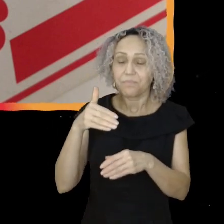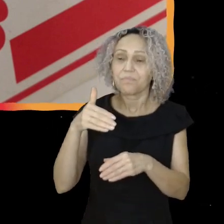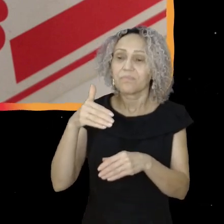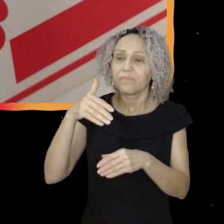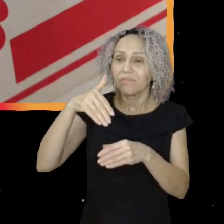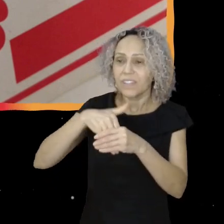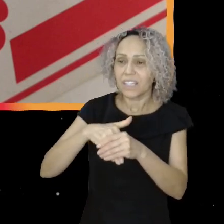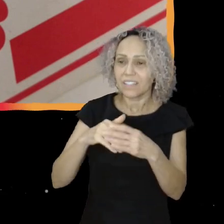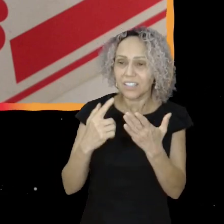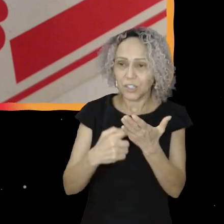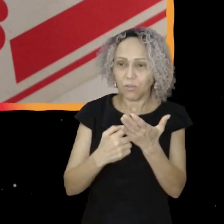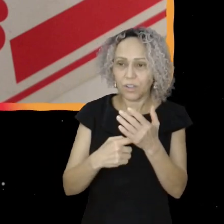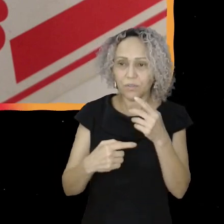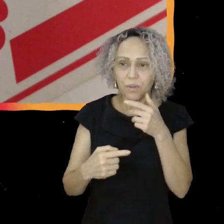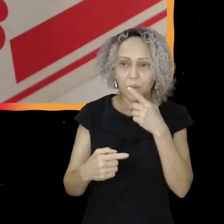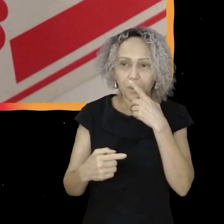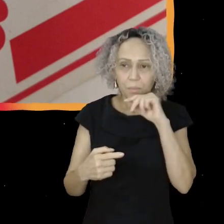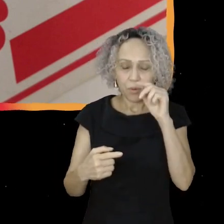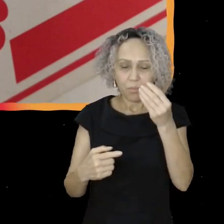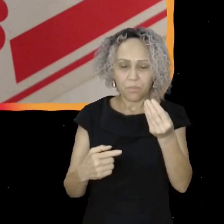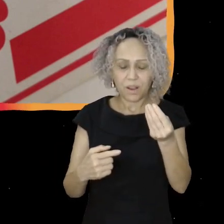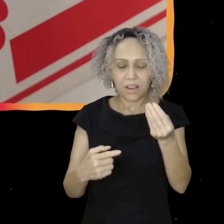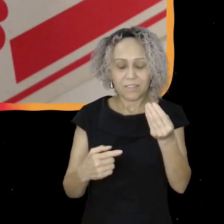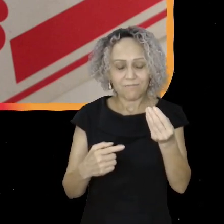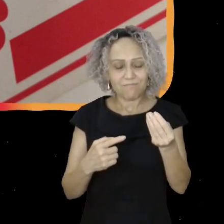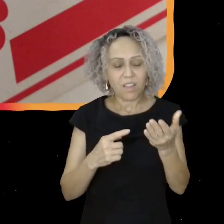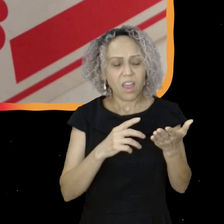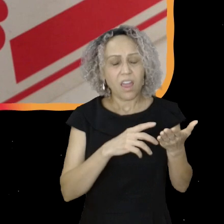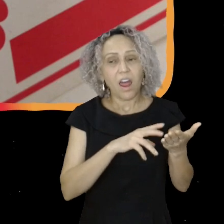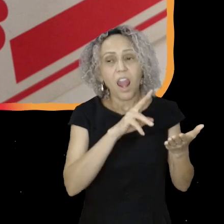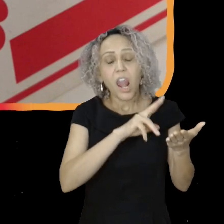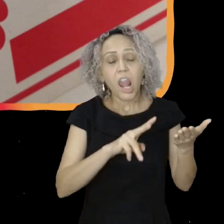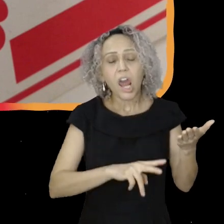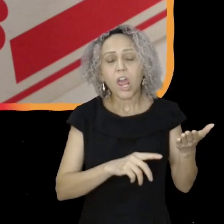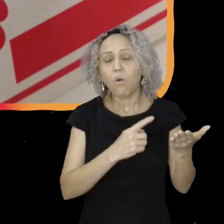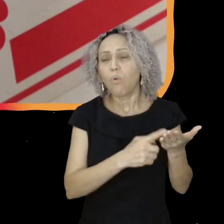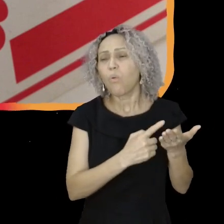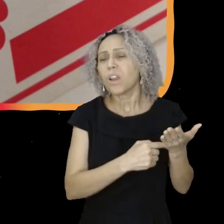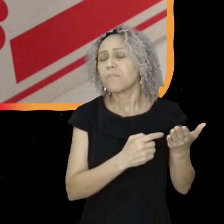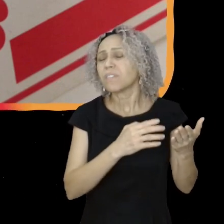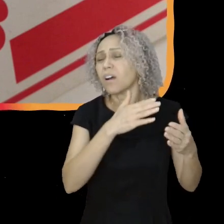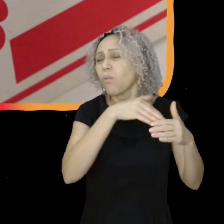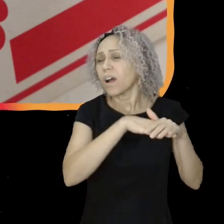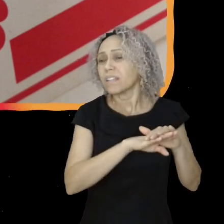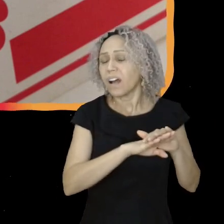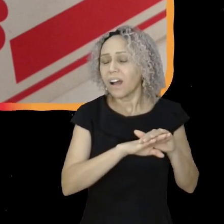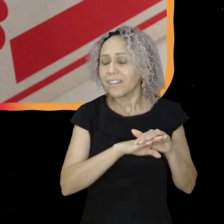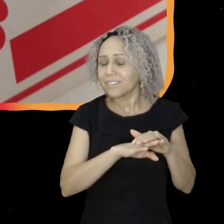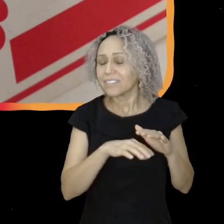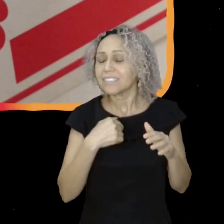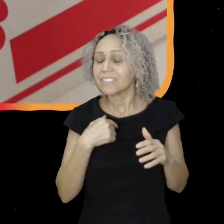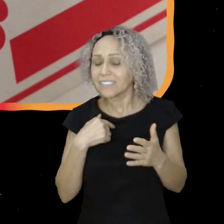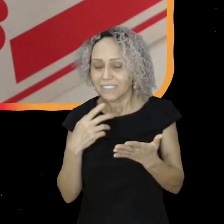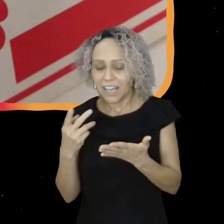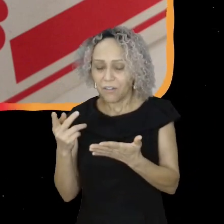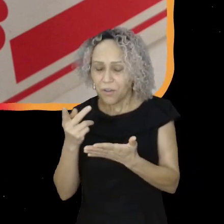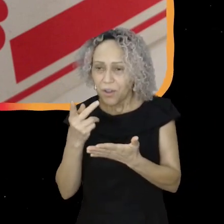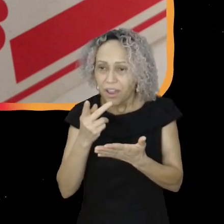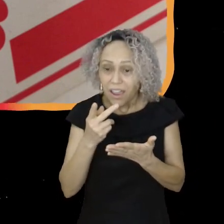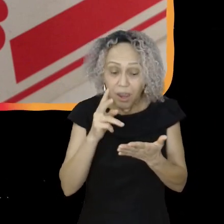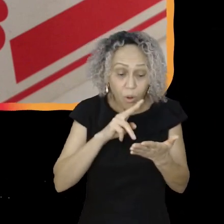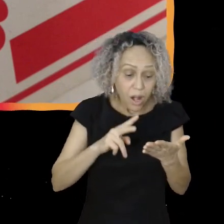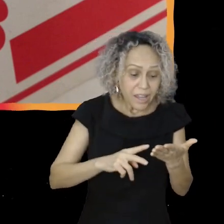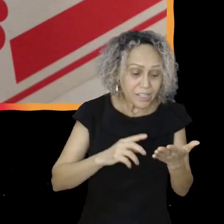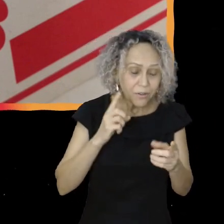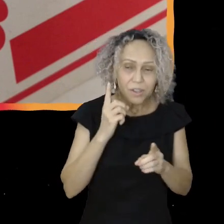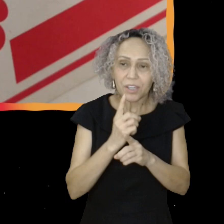do meu pai, que ele leu há muitos anos atrás e estava dentro sendo usado como marcador de página. A gente conseguiu mapear lá em casa que é provavelmente de